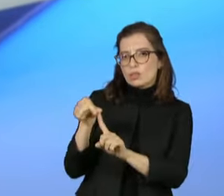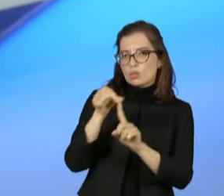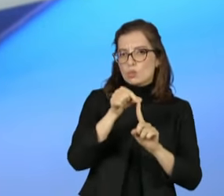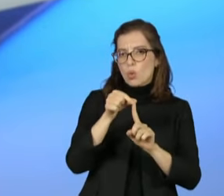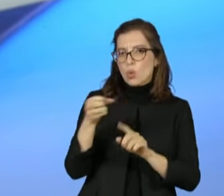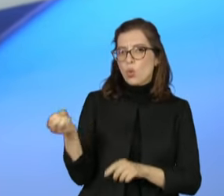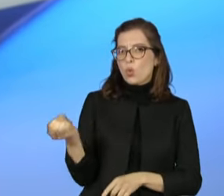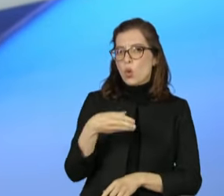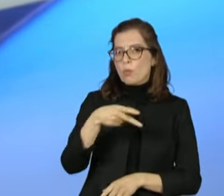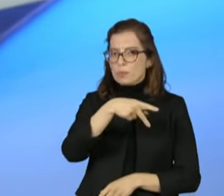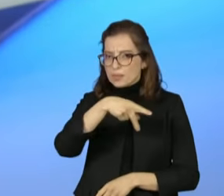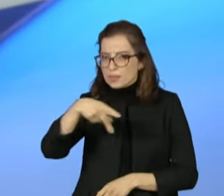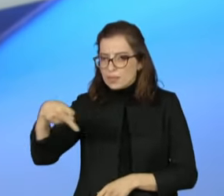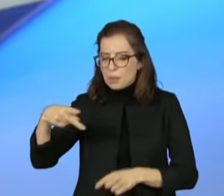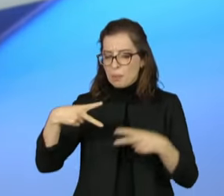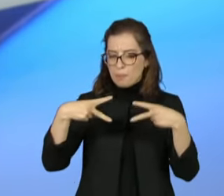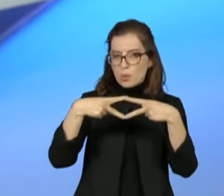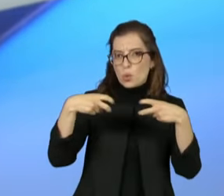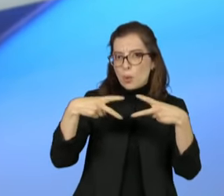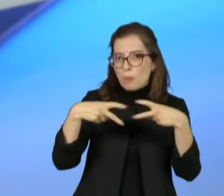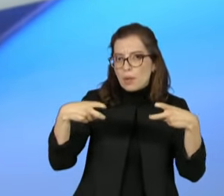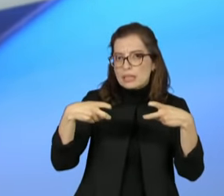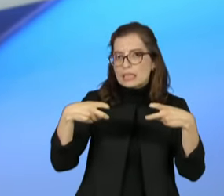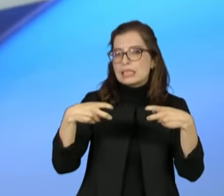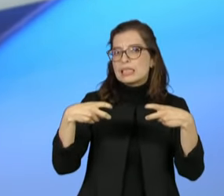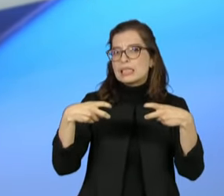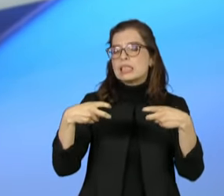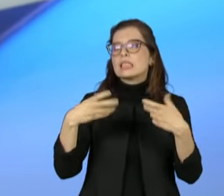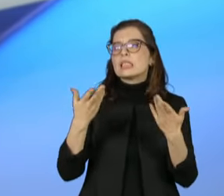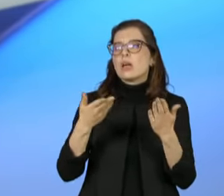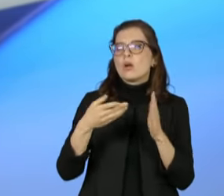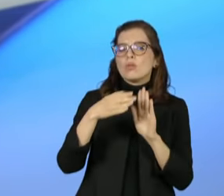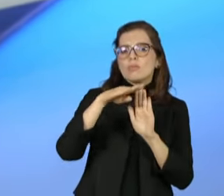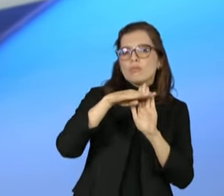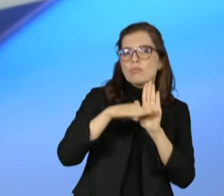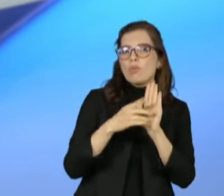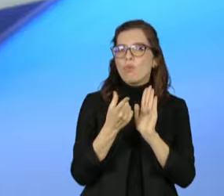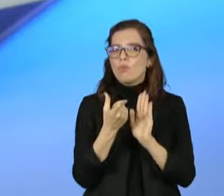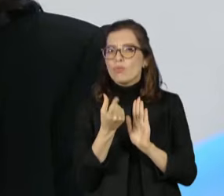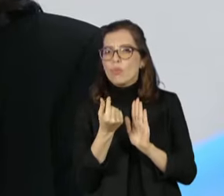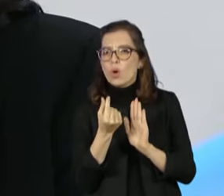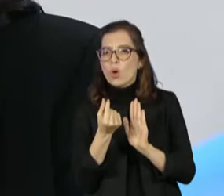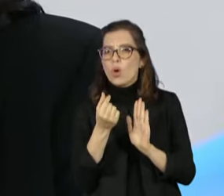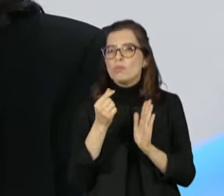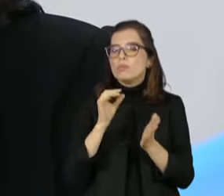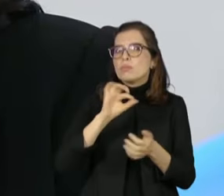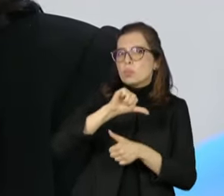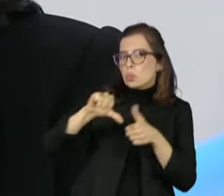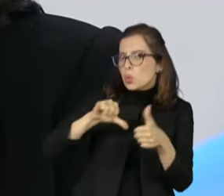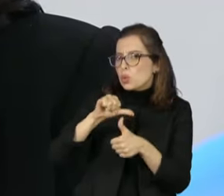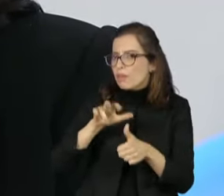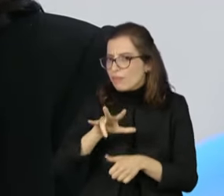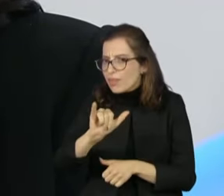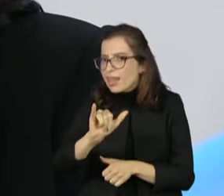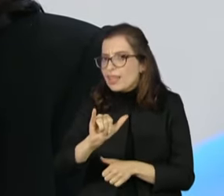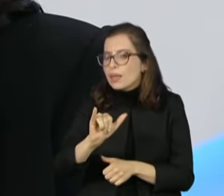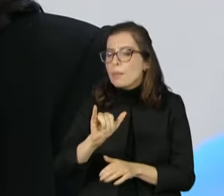de uma mudança na política de preços da companhia e, por fim, se a senhora continua